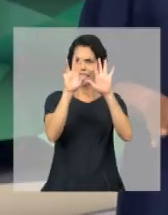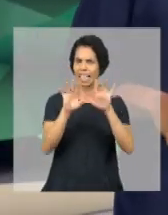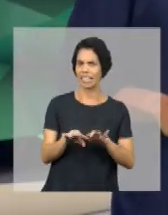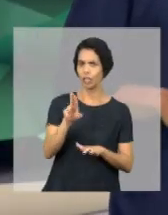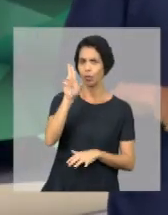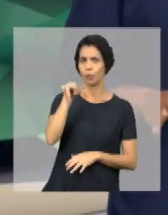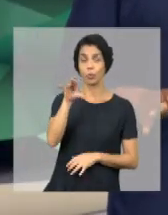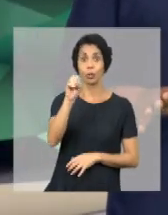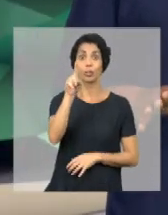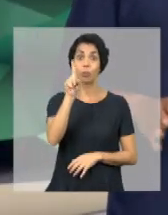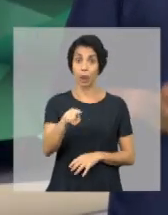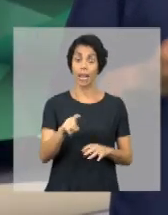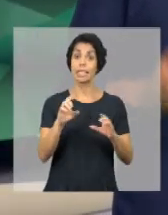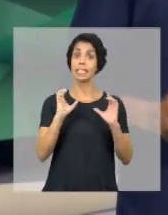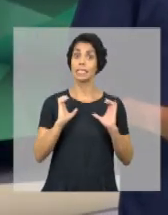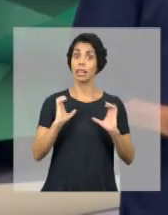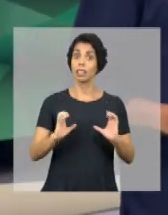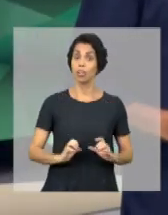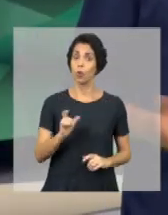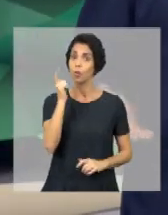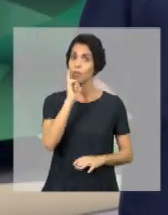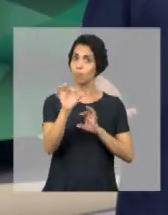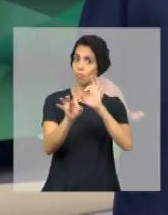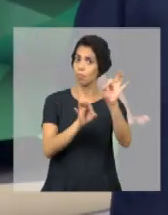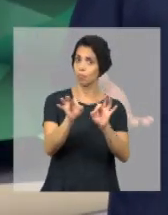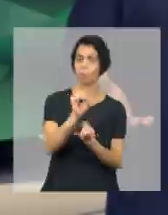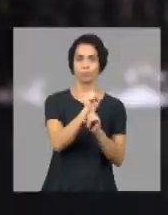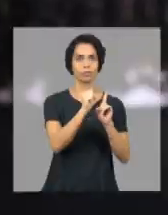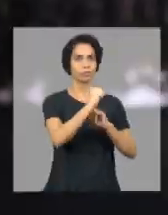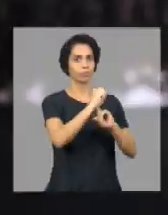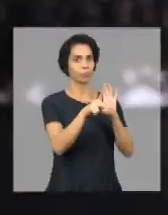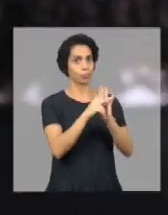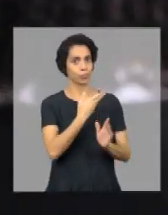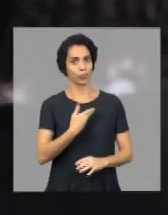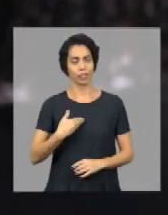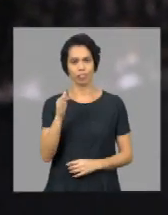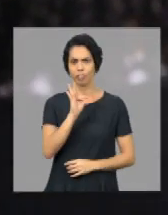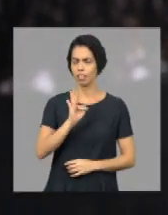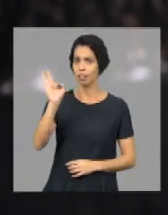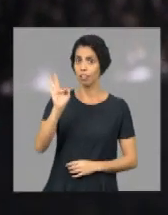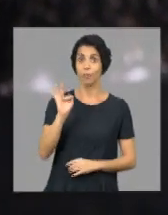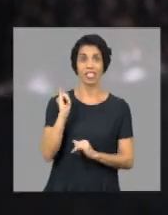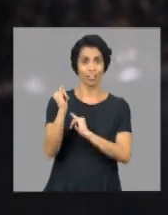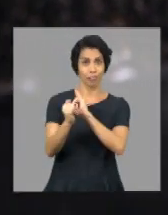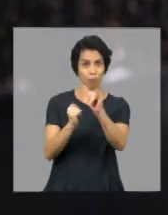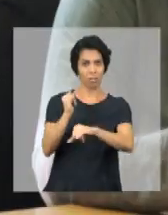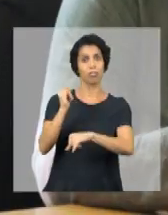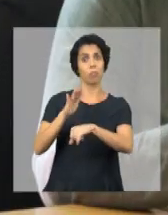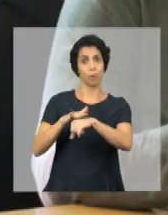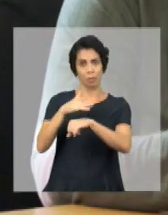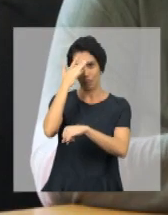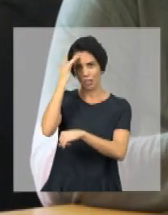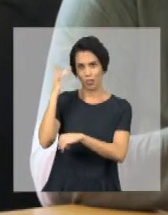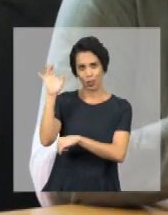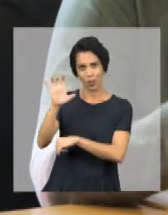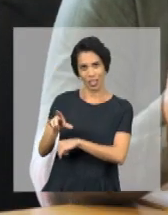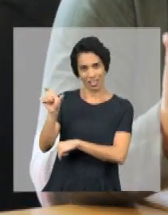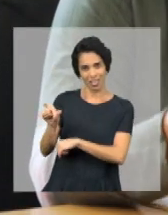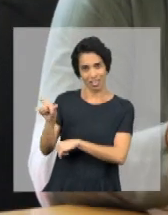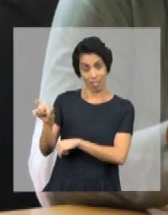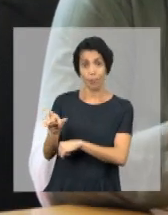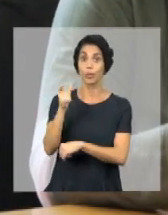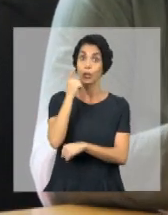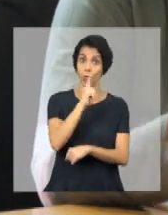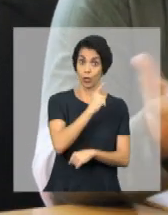porta de entrada do cidadão para os programas sociais do governo federal. É com as informações fornecidas pelo cidadão que o governo